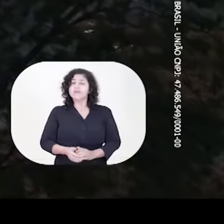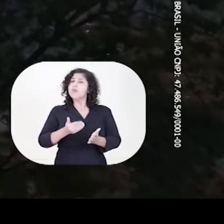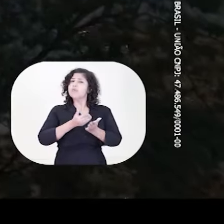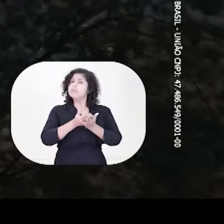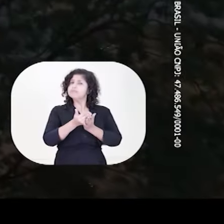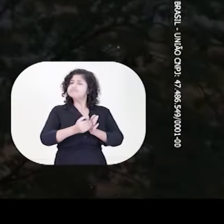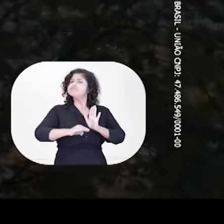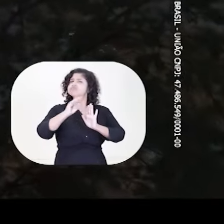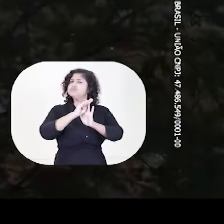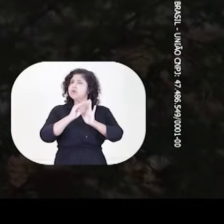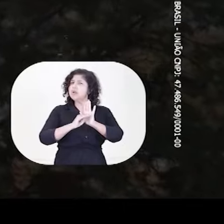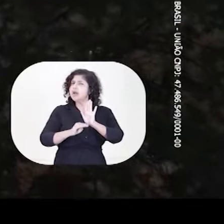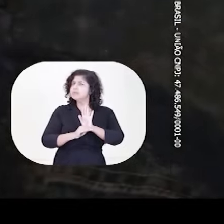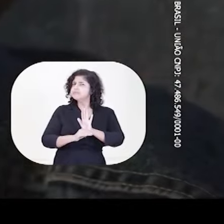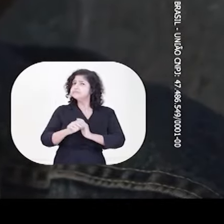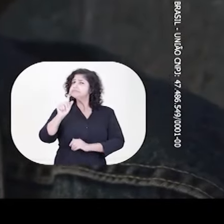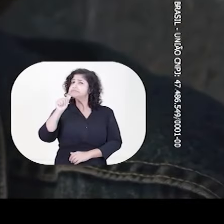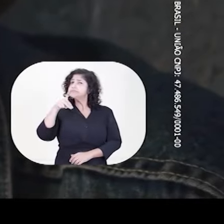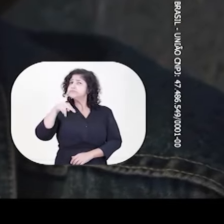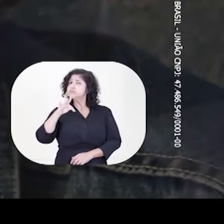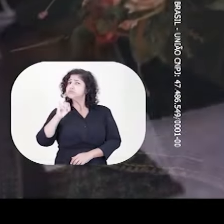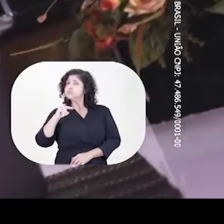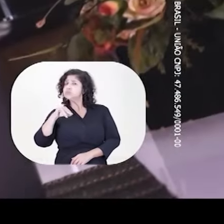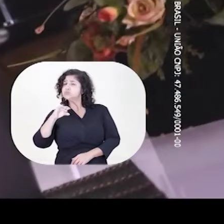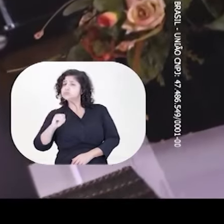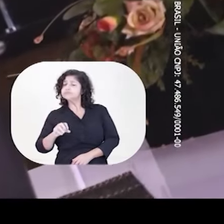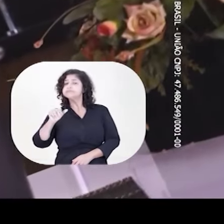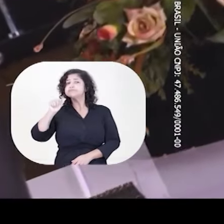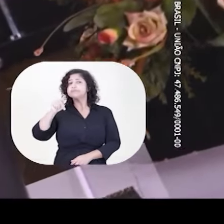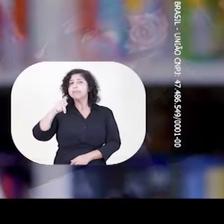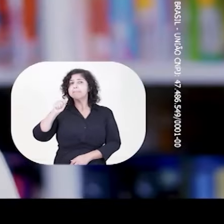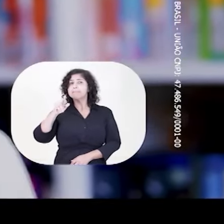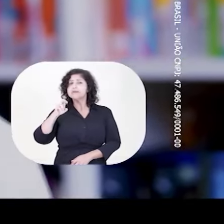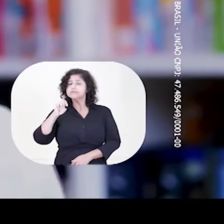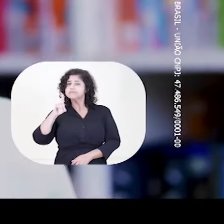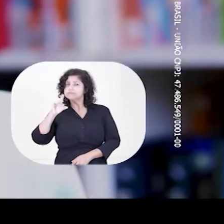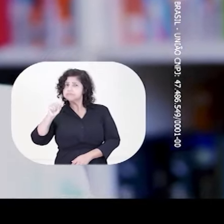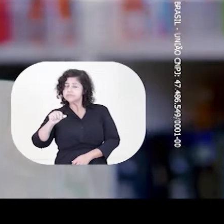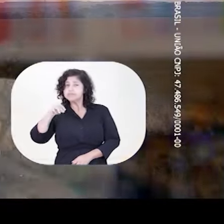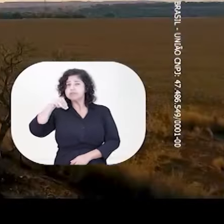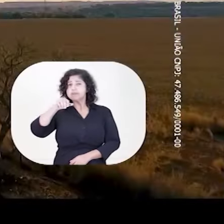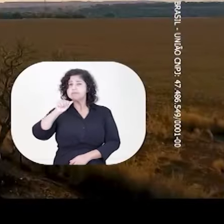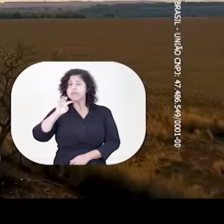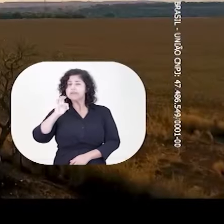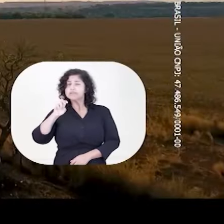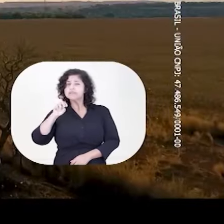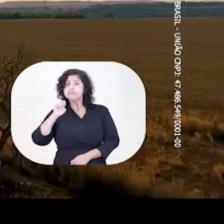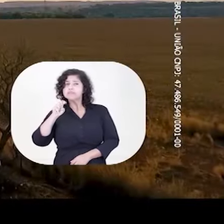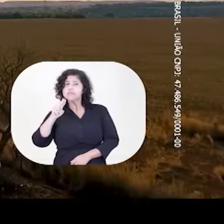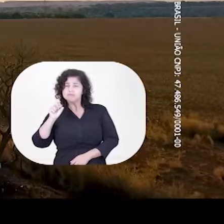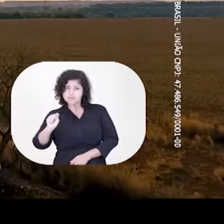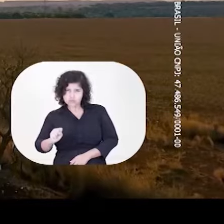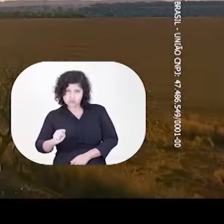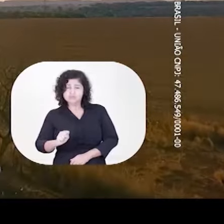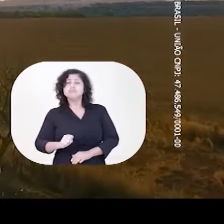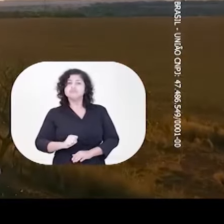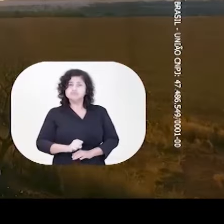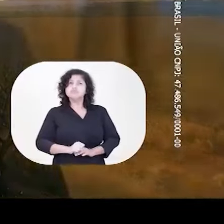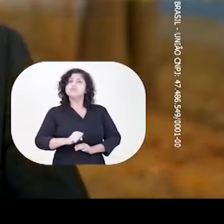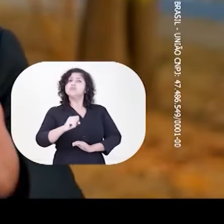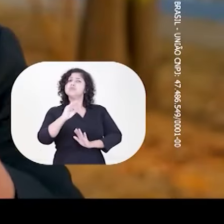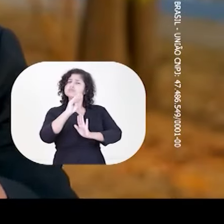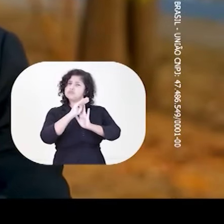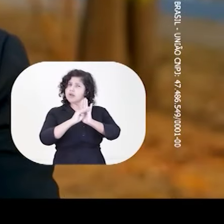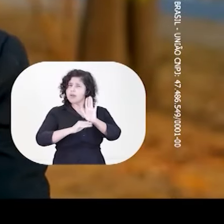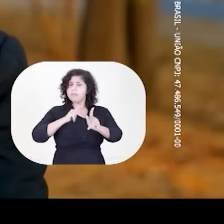Começa agora o programa do Antônio. A dona parecida, do Matheus, o programa do povo goiano.